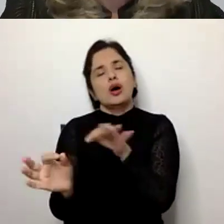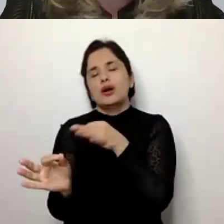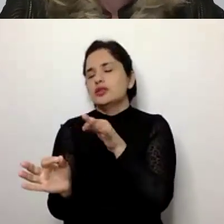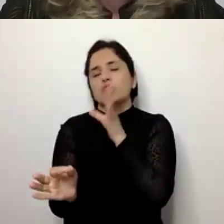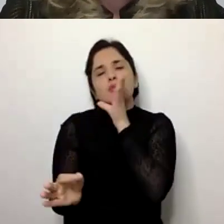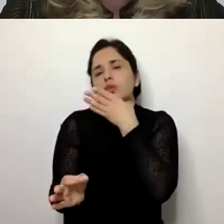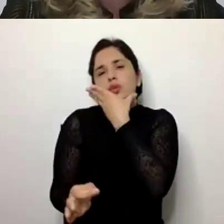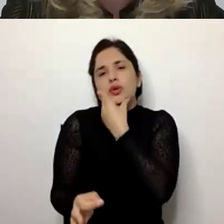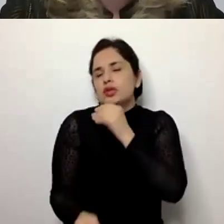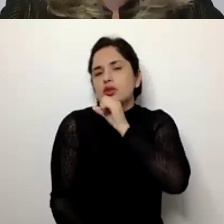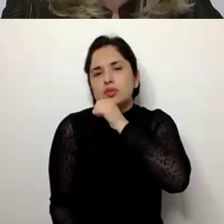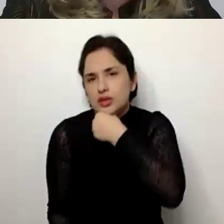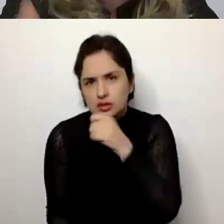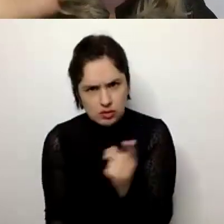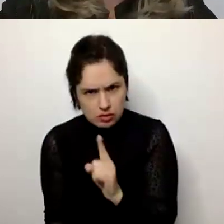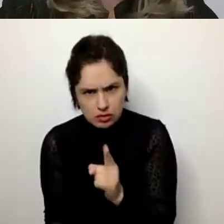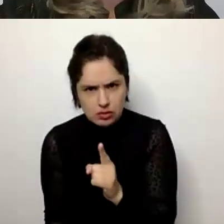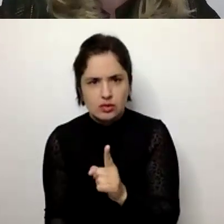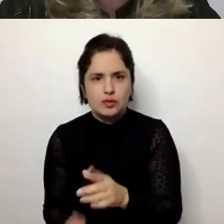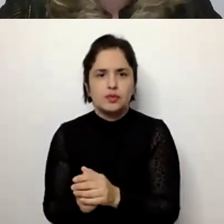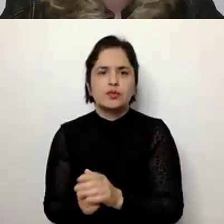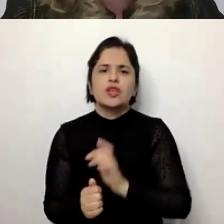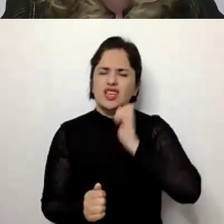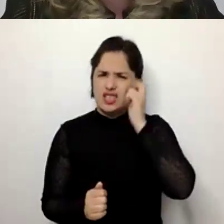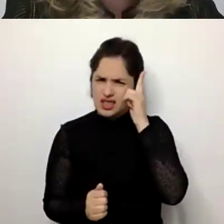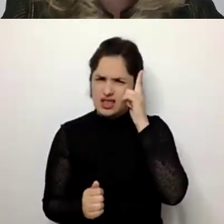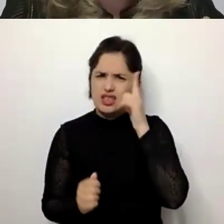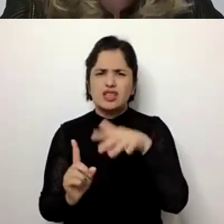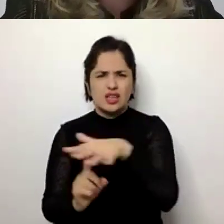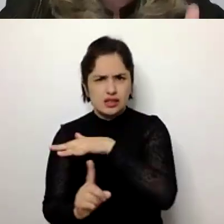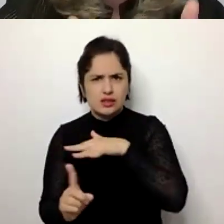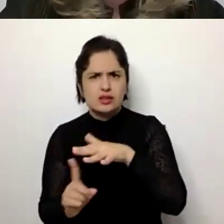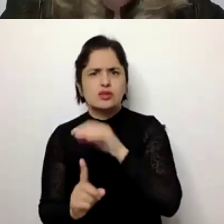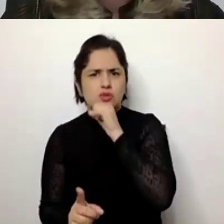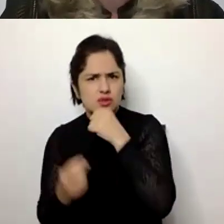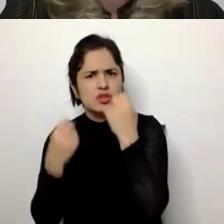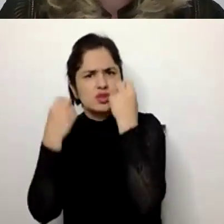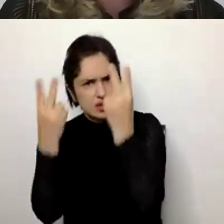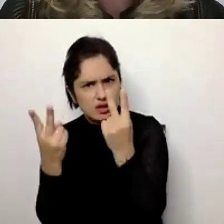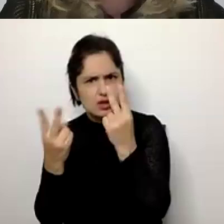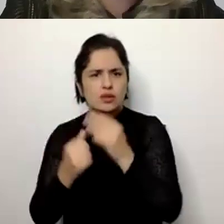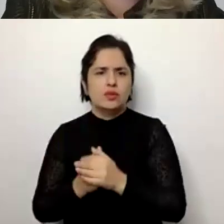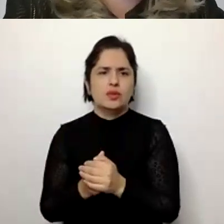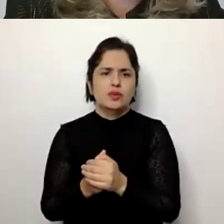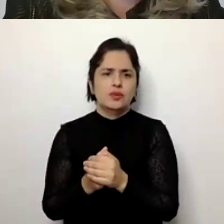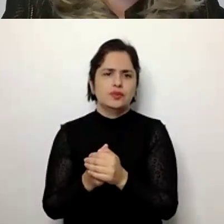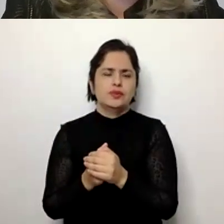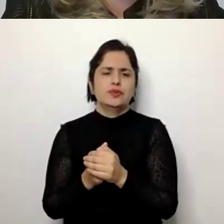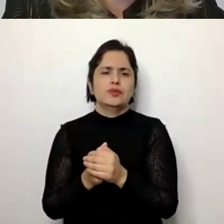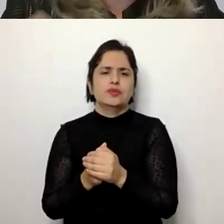real para aquele idoso, para que ele tenha condições de ter um envelhecimento ativo dentro da realidade dele,